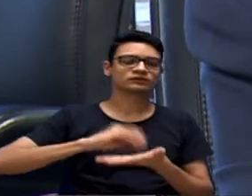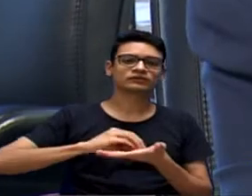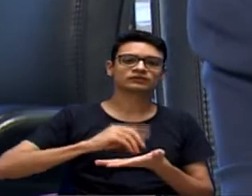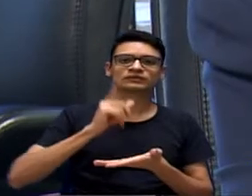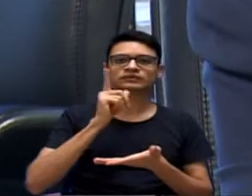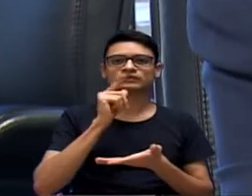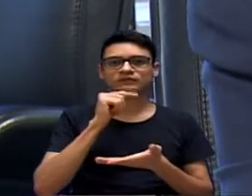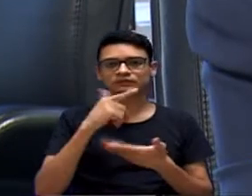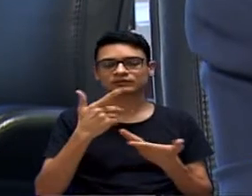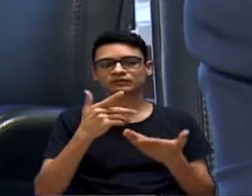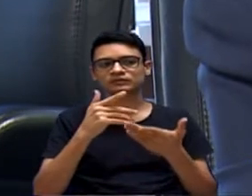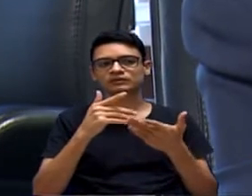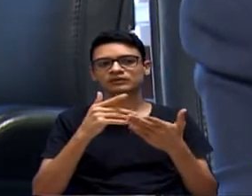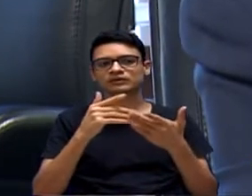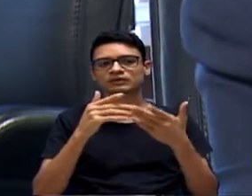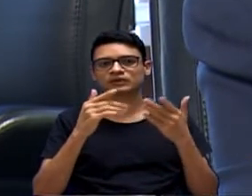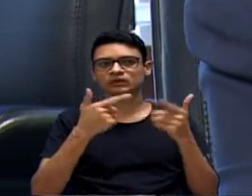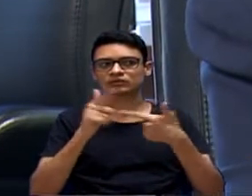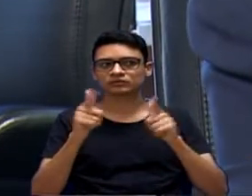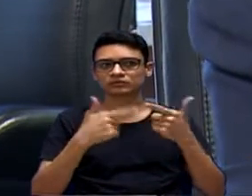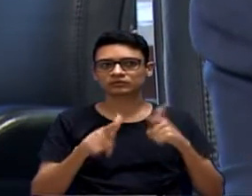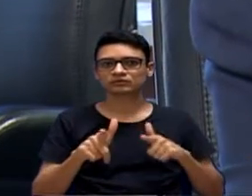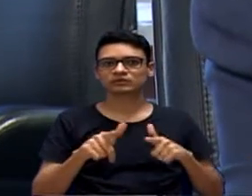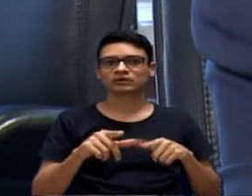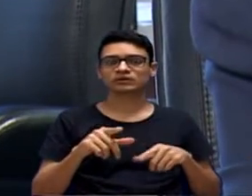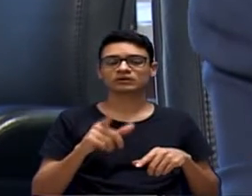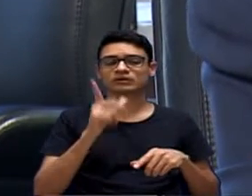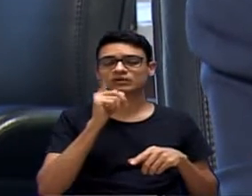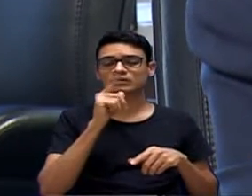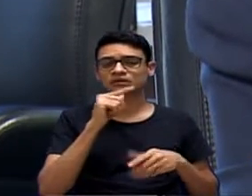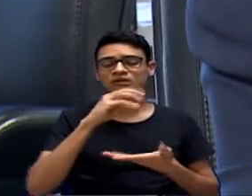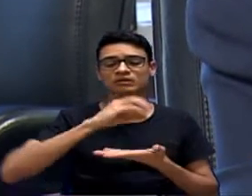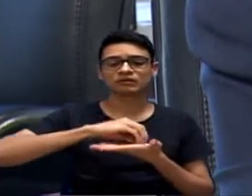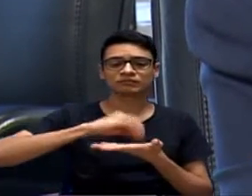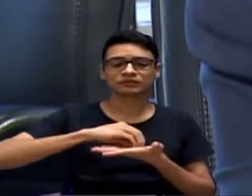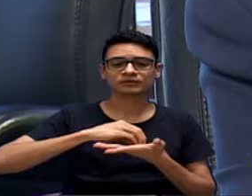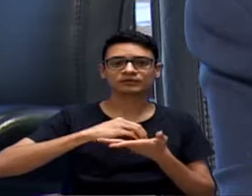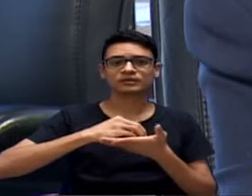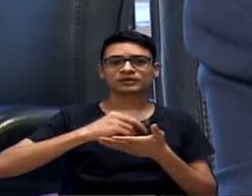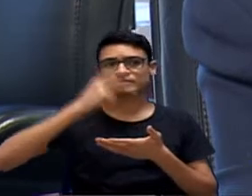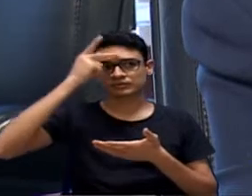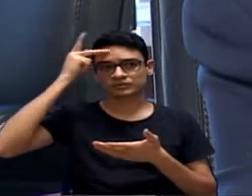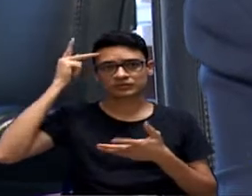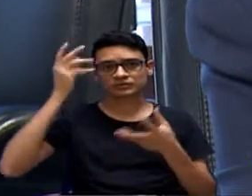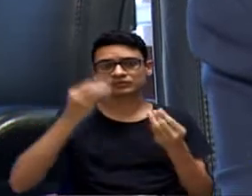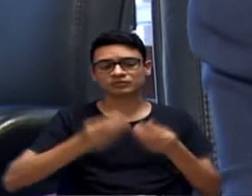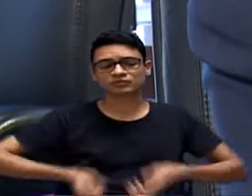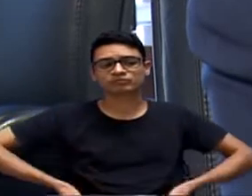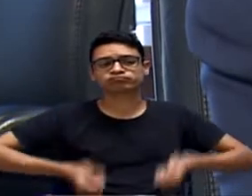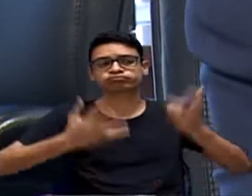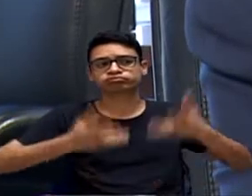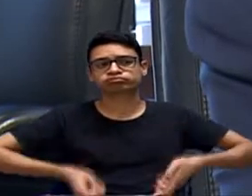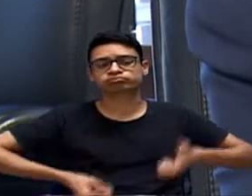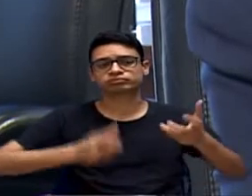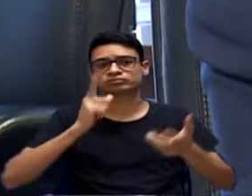fica faltando estrutura, sim. Mas também falta água por falta de capacidade de algumas pessoas que estão jogando água fora.